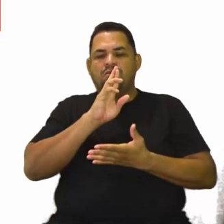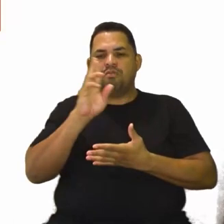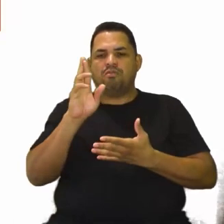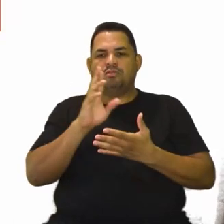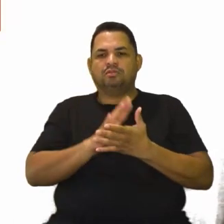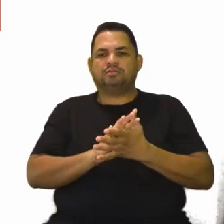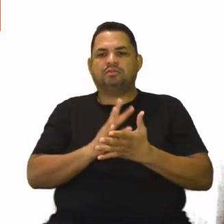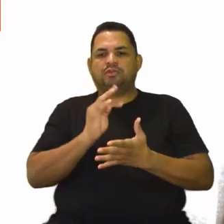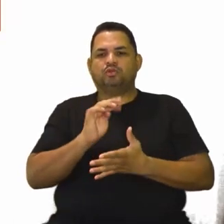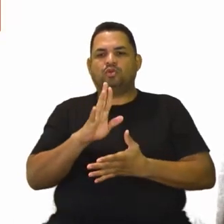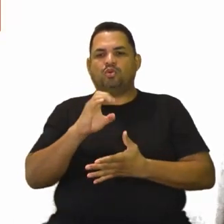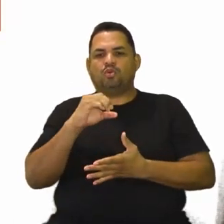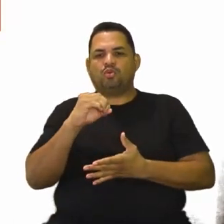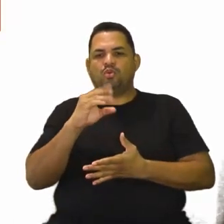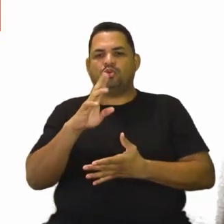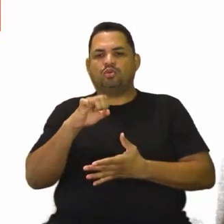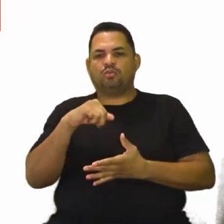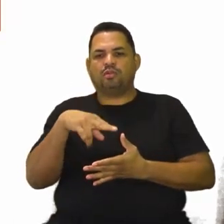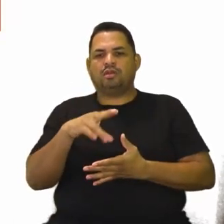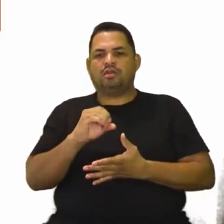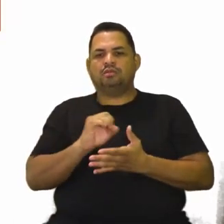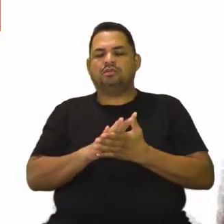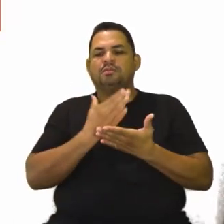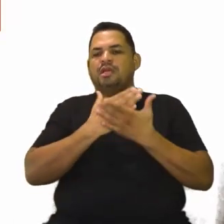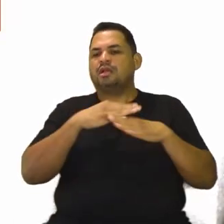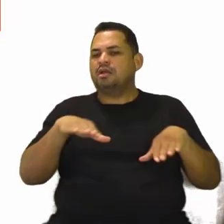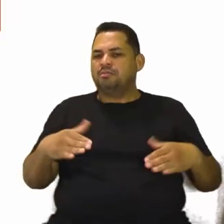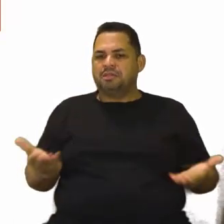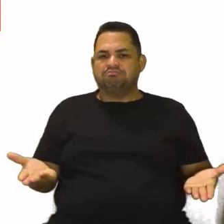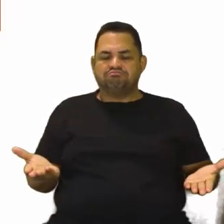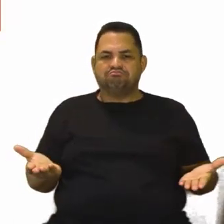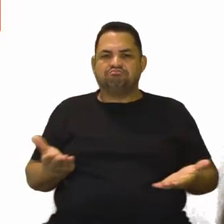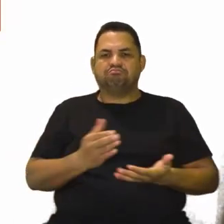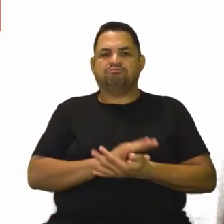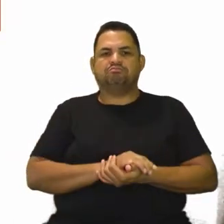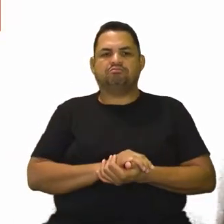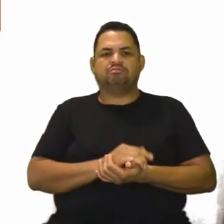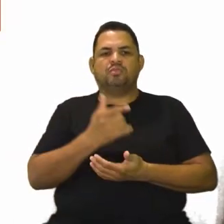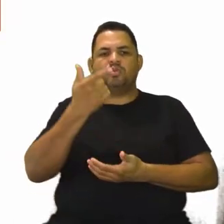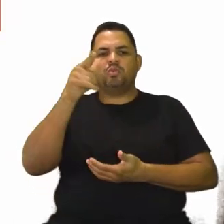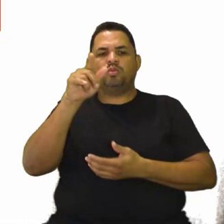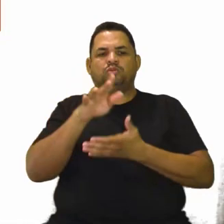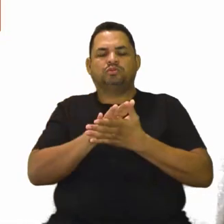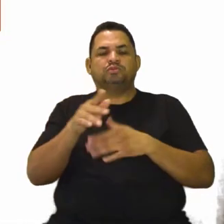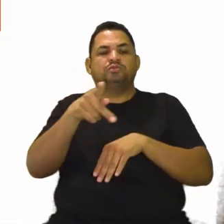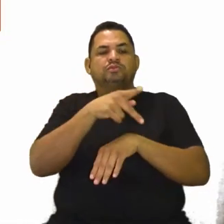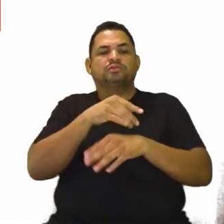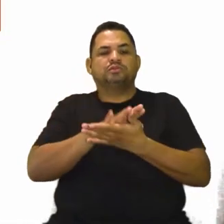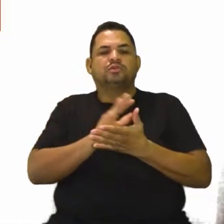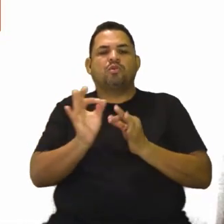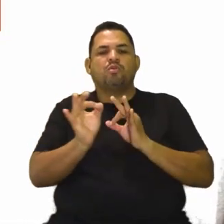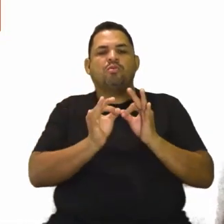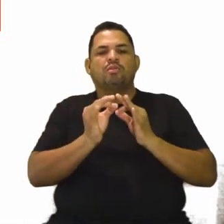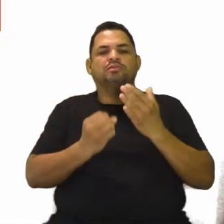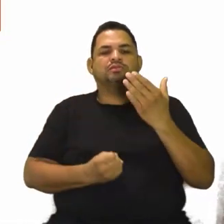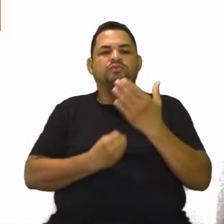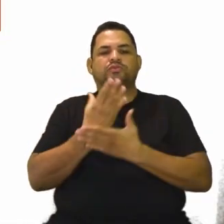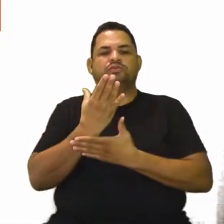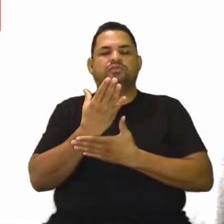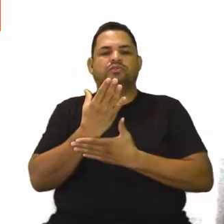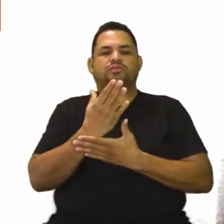Império Turco-Otomano também deixa de existir. Outros países começam a ser formados.